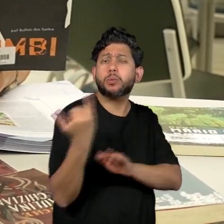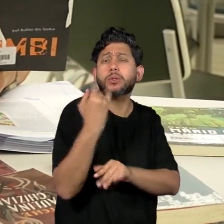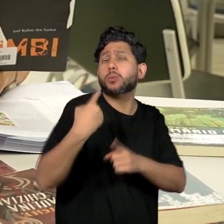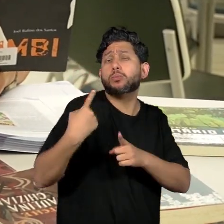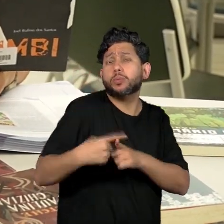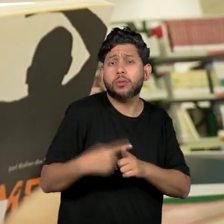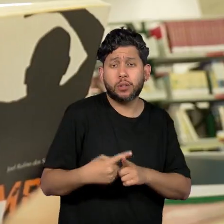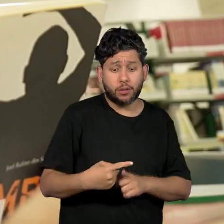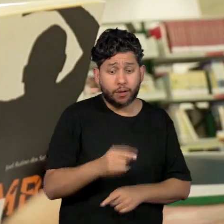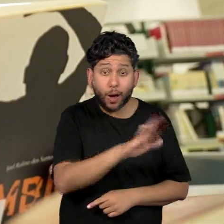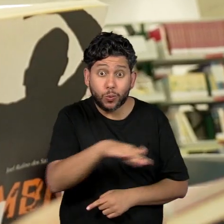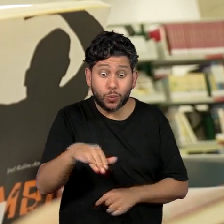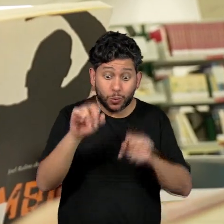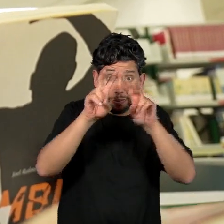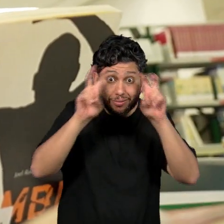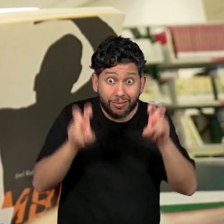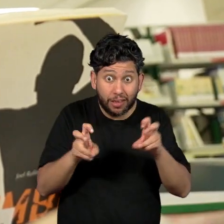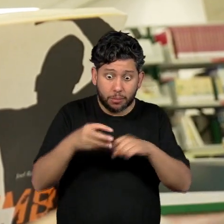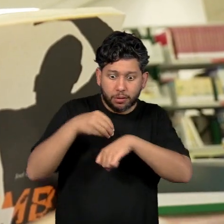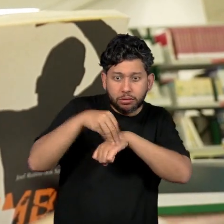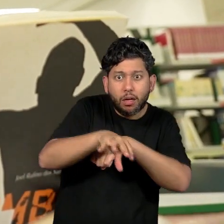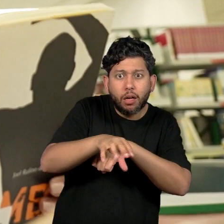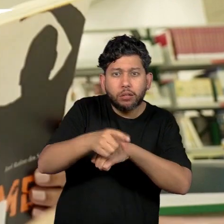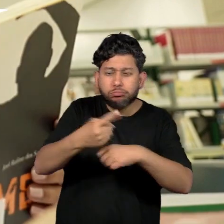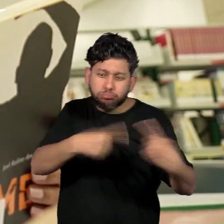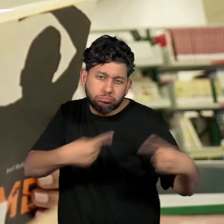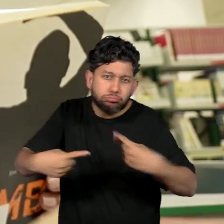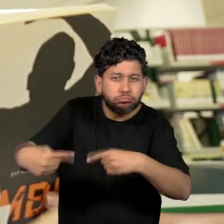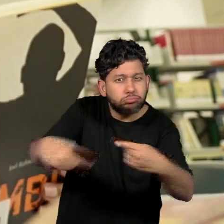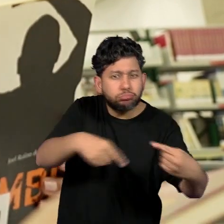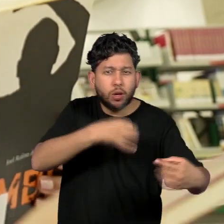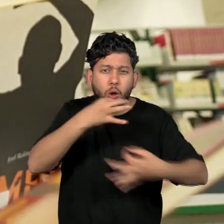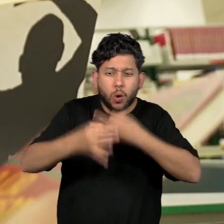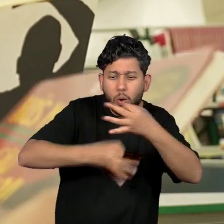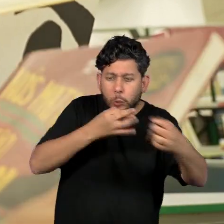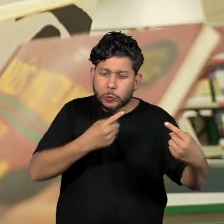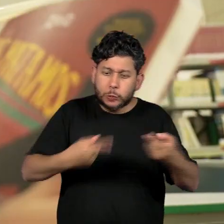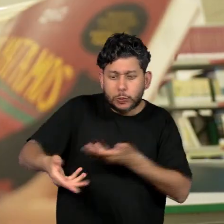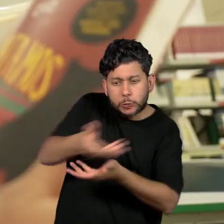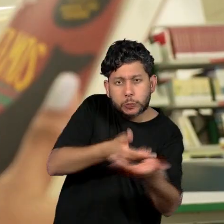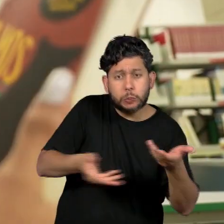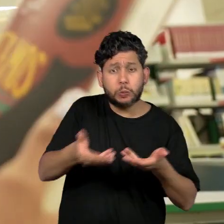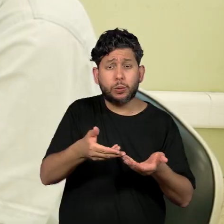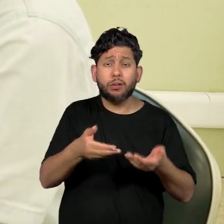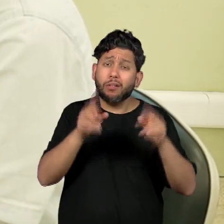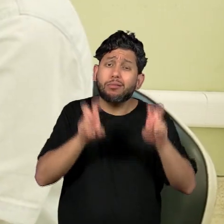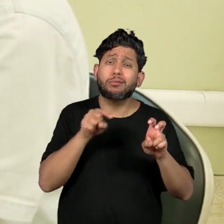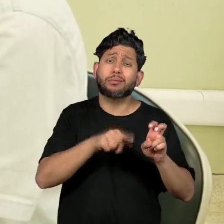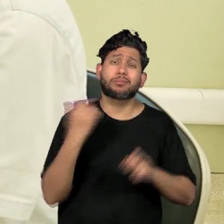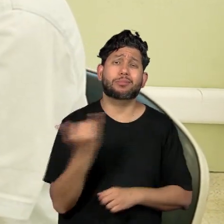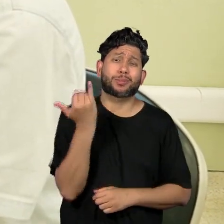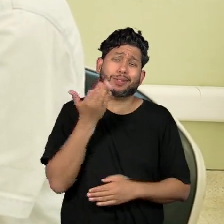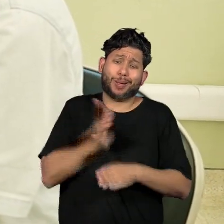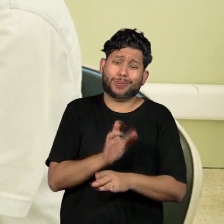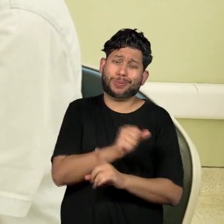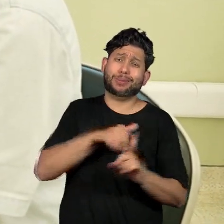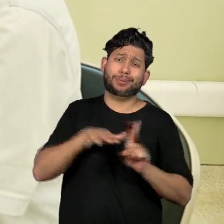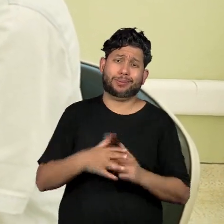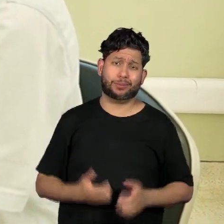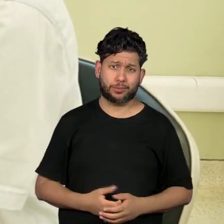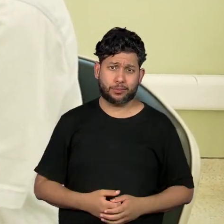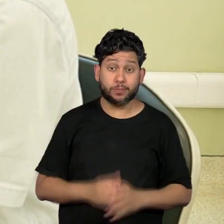trabalhar com os alunos, uma temática que é de suma importância hoje na sociedade. Então, escolas